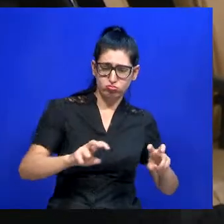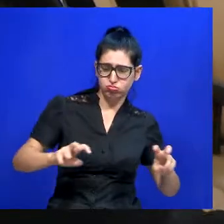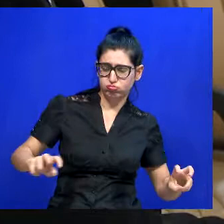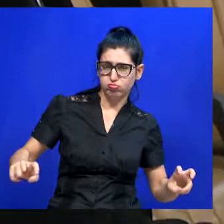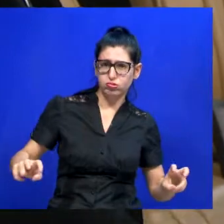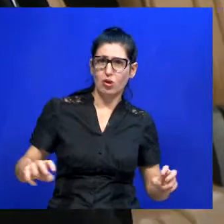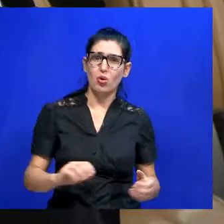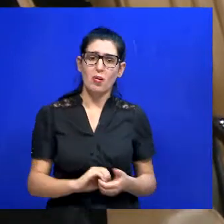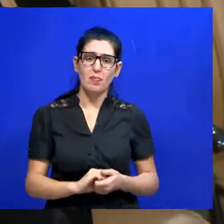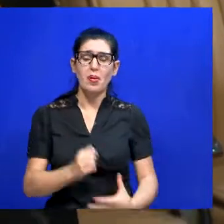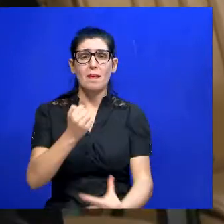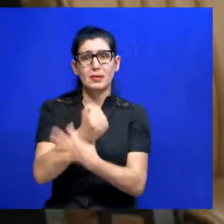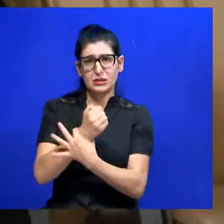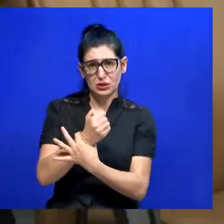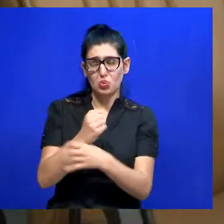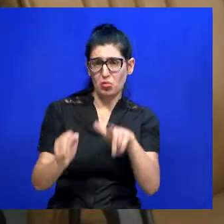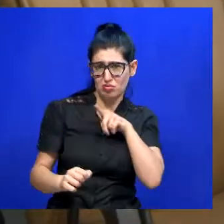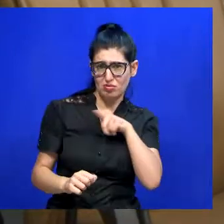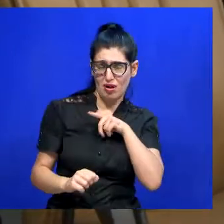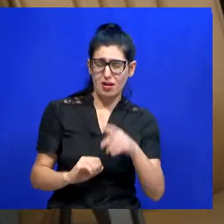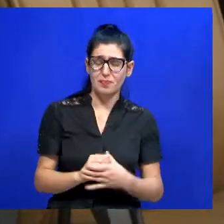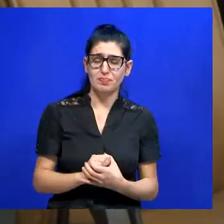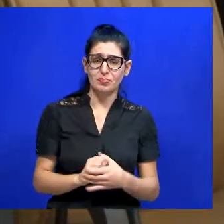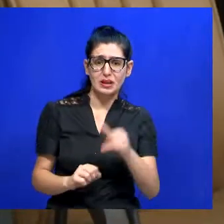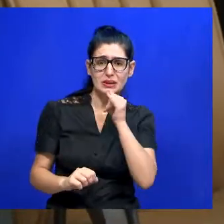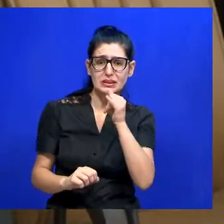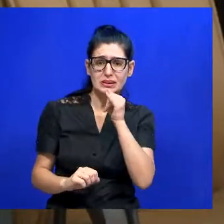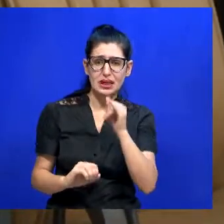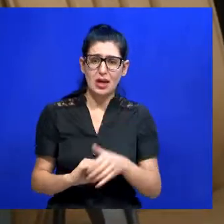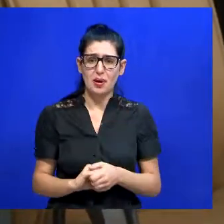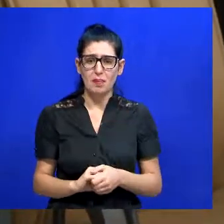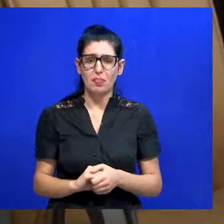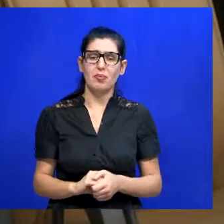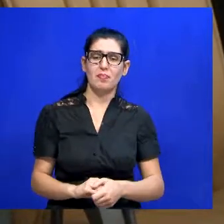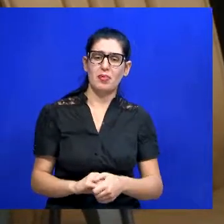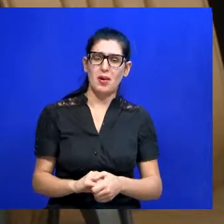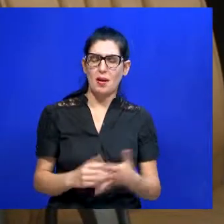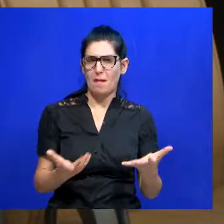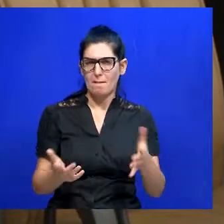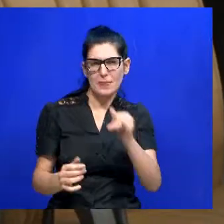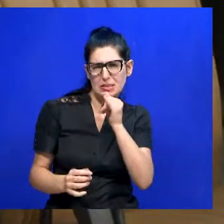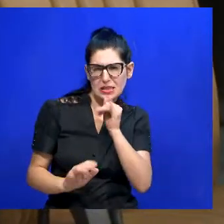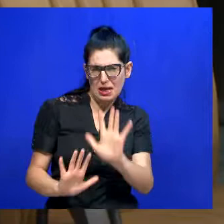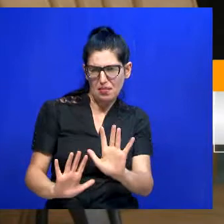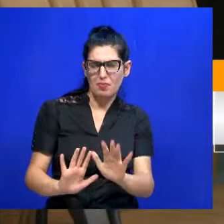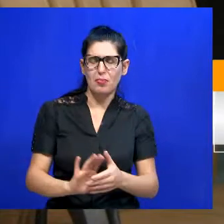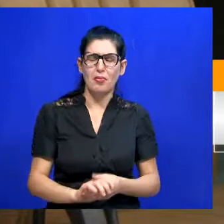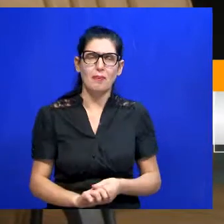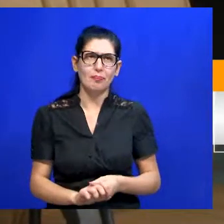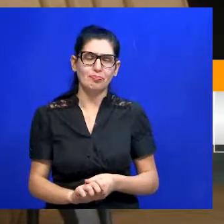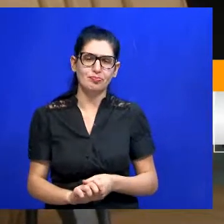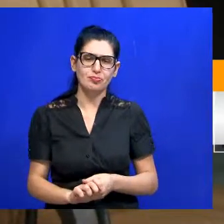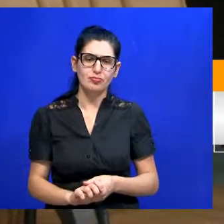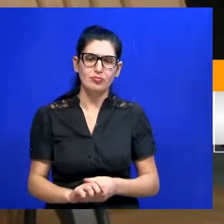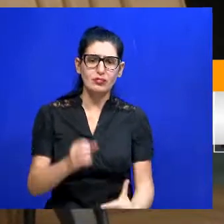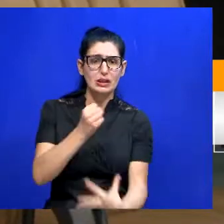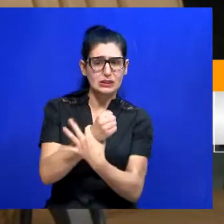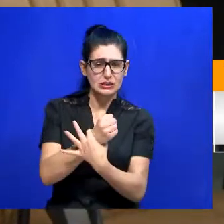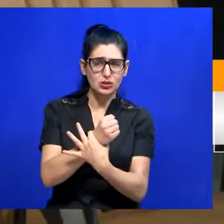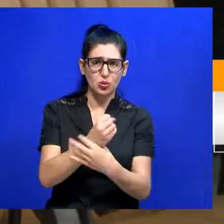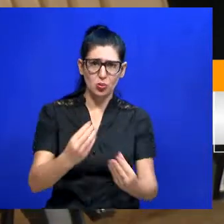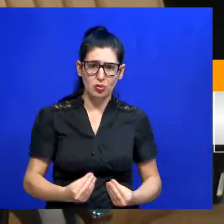o seguro garantia, que é no caso de sinistros, vamos dizer assim, esse seguro garante a